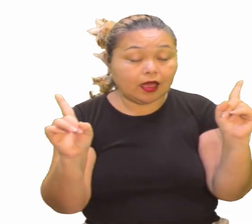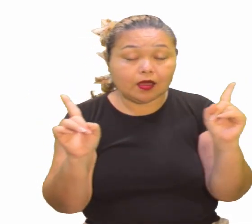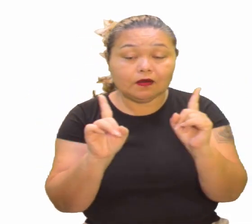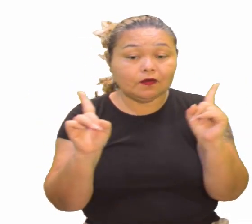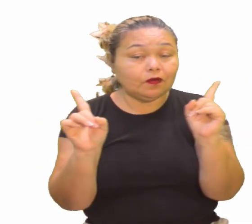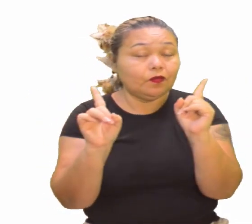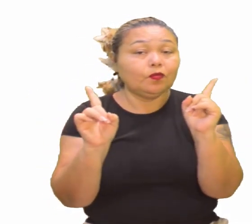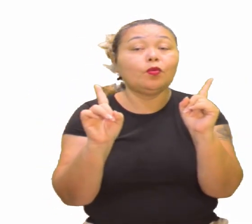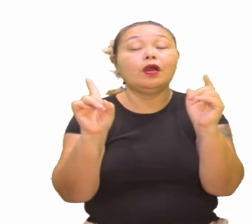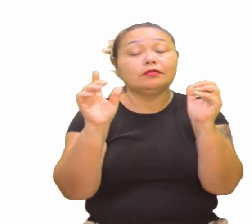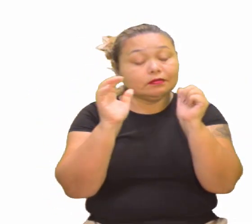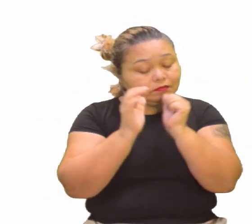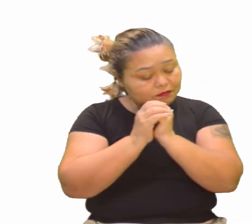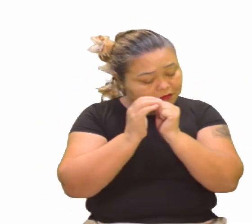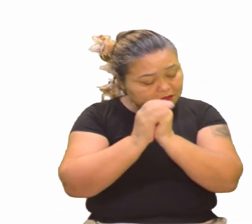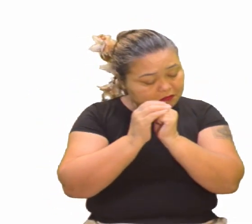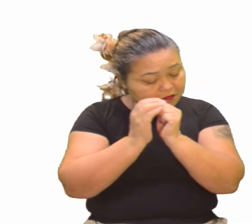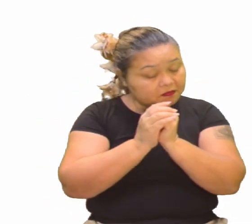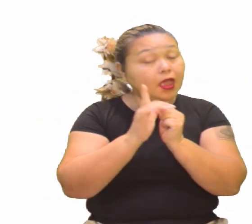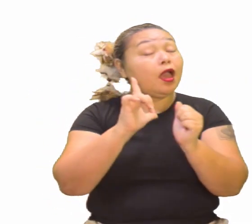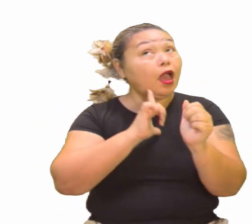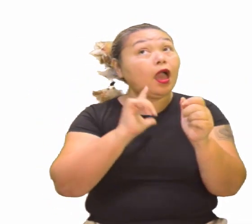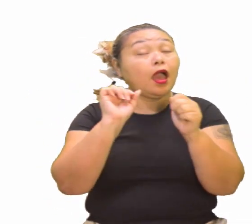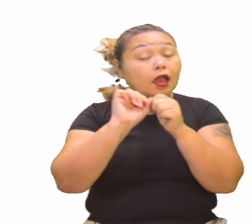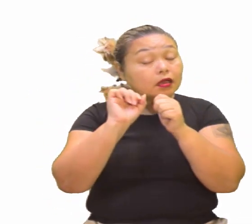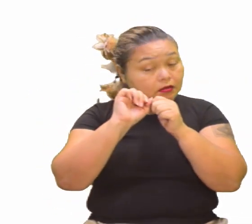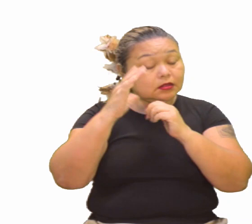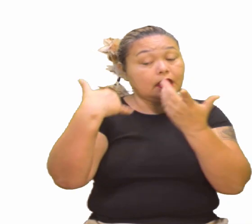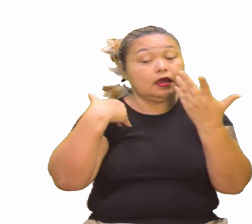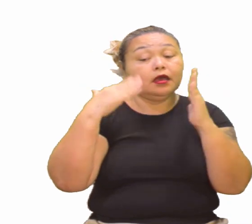Movido pela oração, pela Igreja Católica da época,